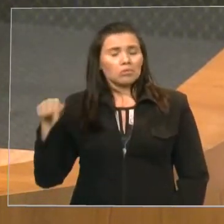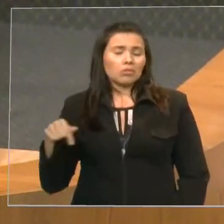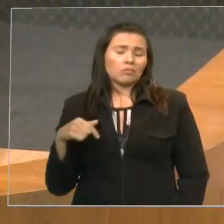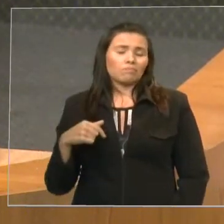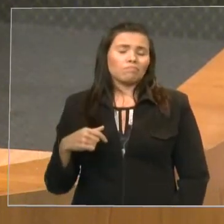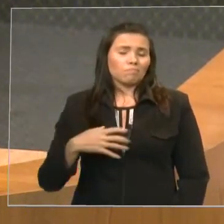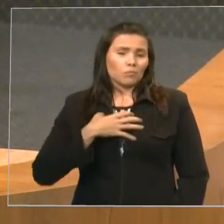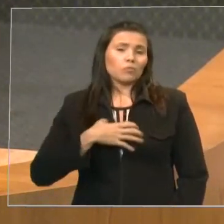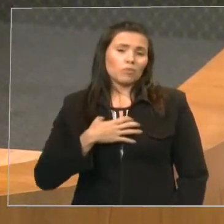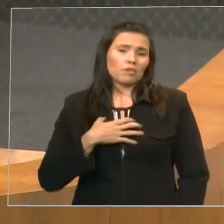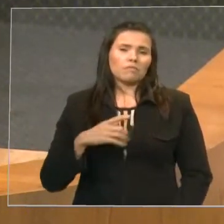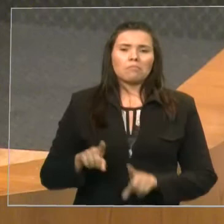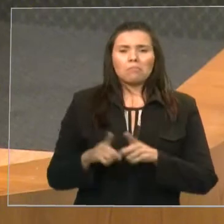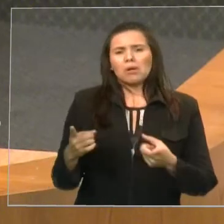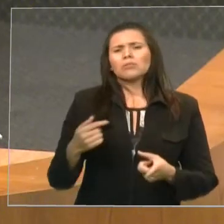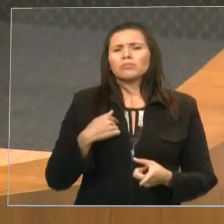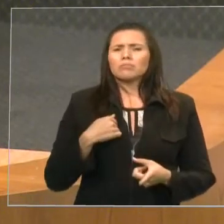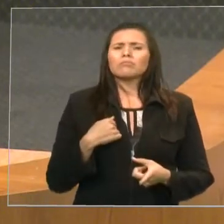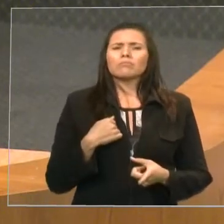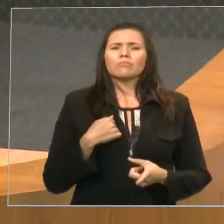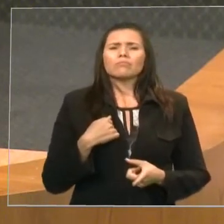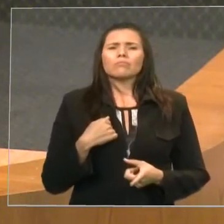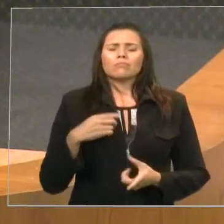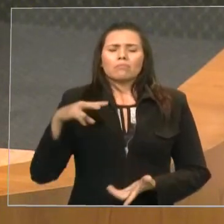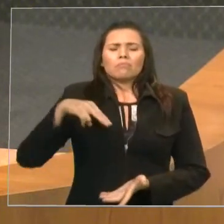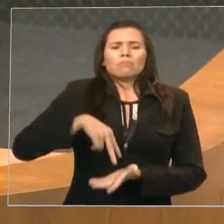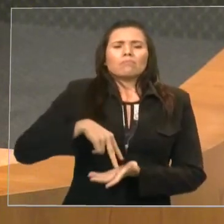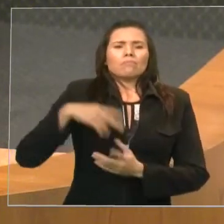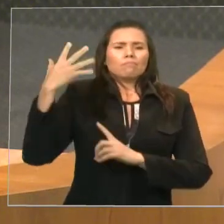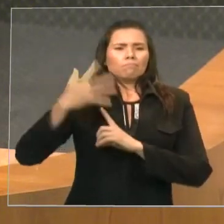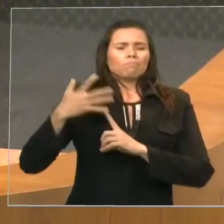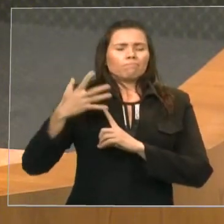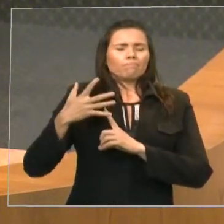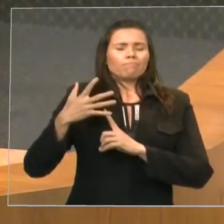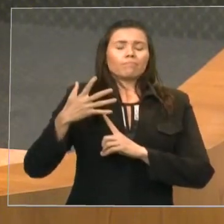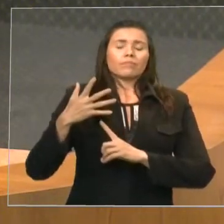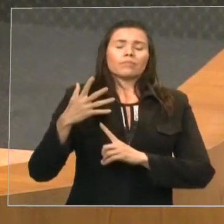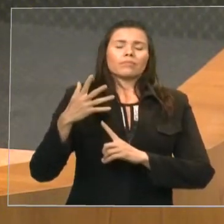para defender a classe, para defender os professores. Então, senhor presidente,